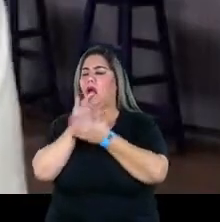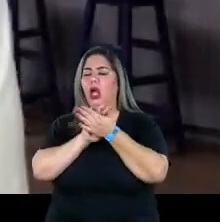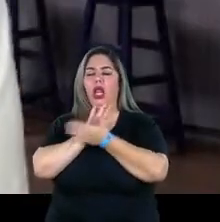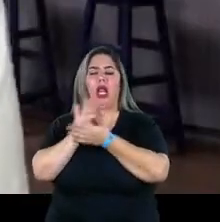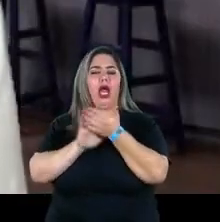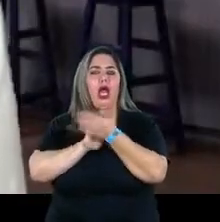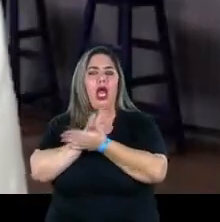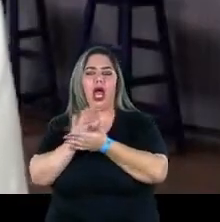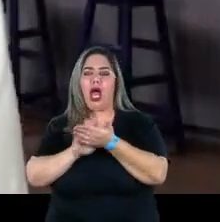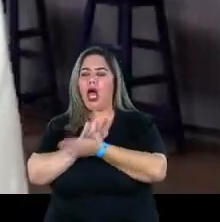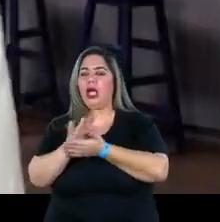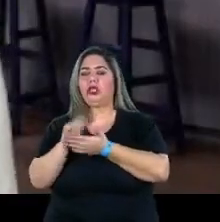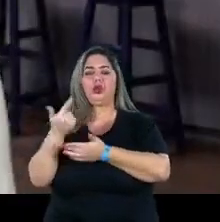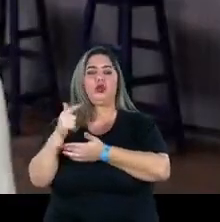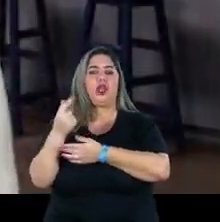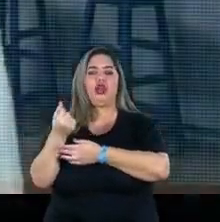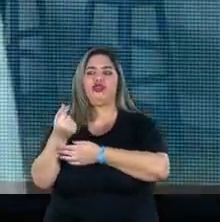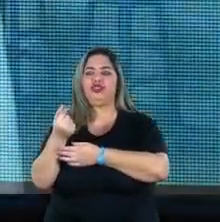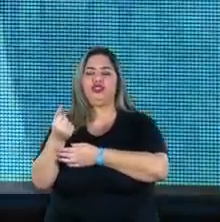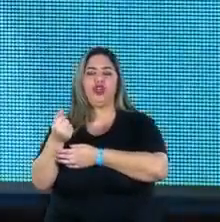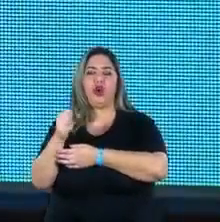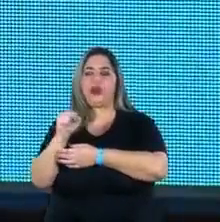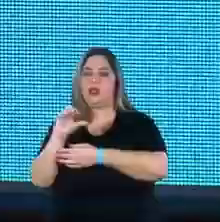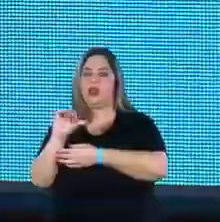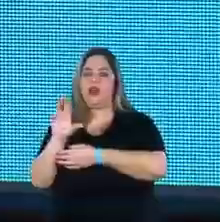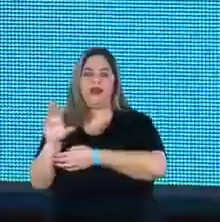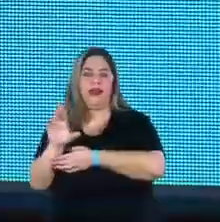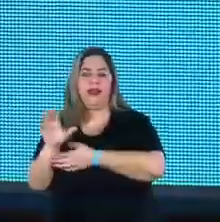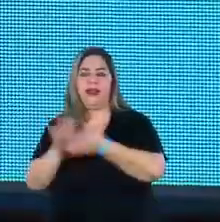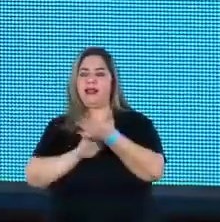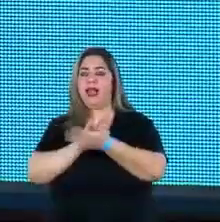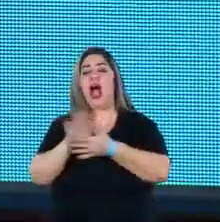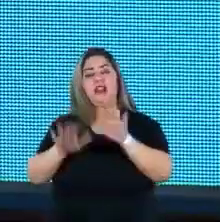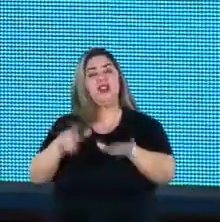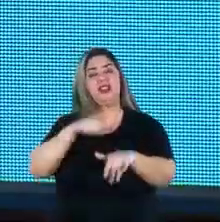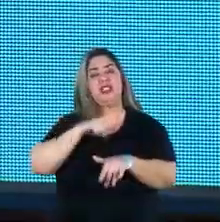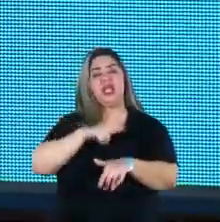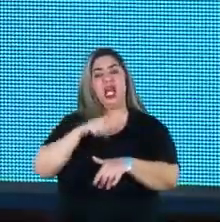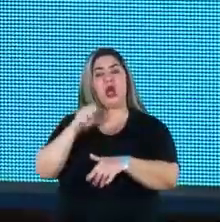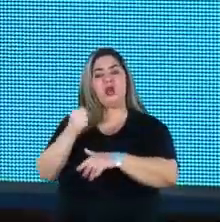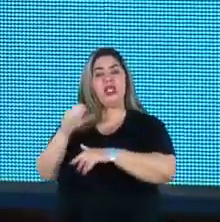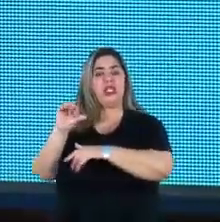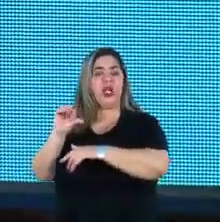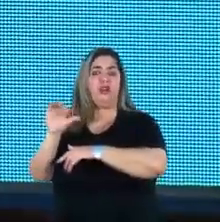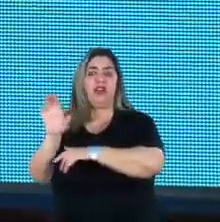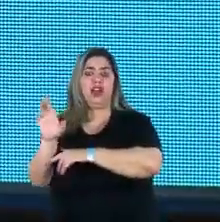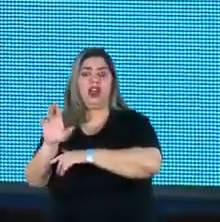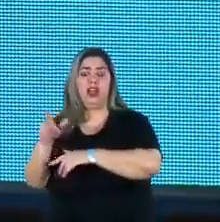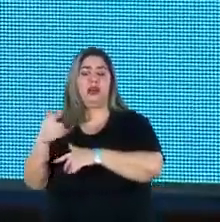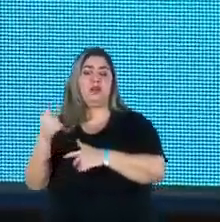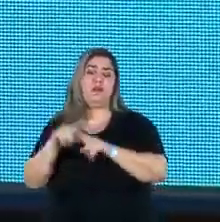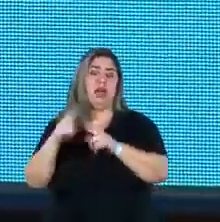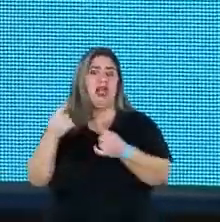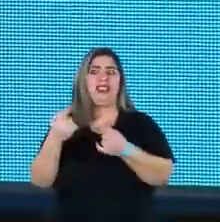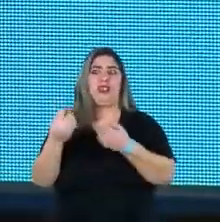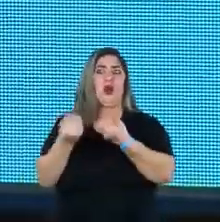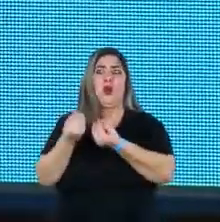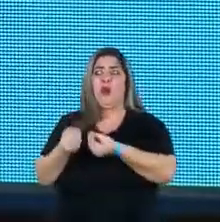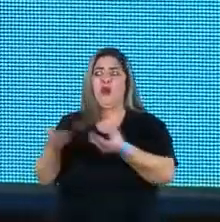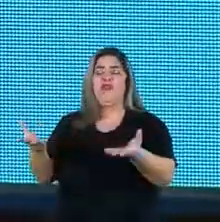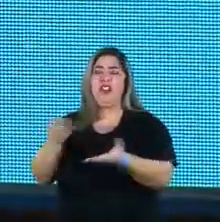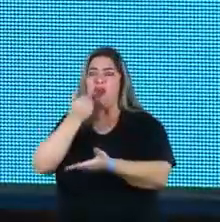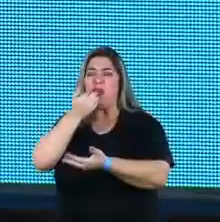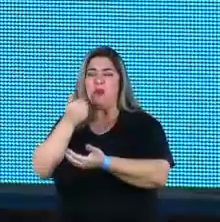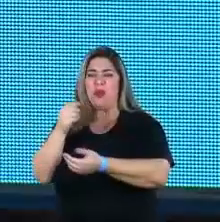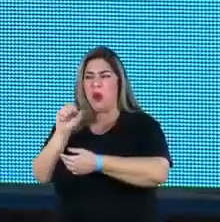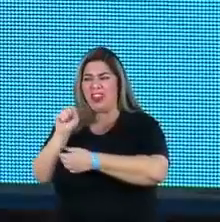reais que você falou. Não tem nem esses 89 reais, até tem os 89 reais, mas não é nada os 89 reais para alimentar uma família, exatamente.